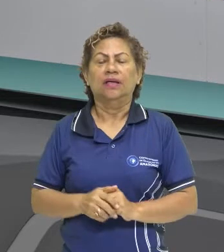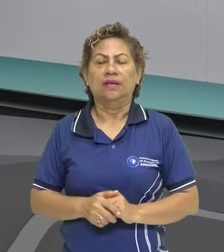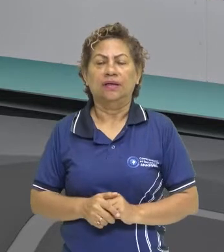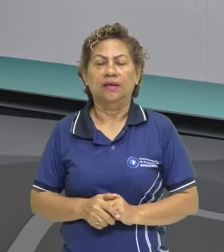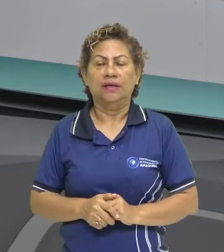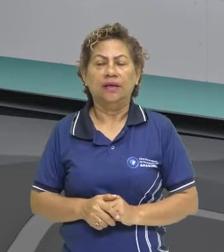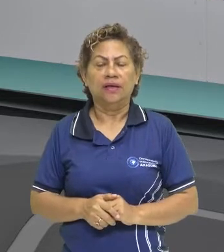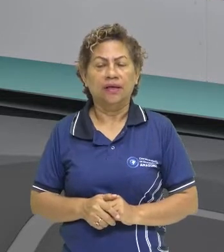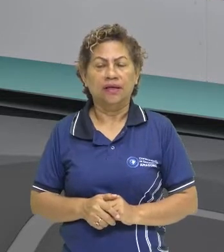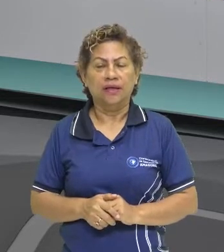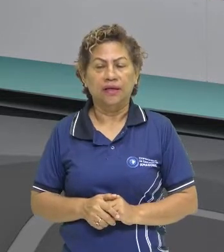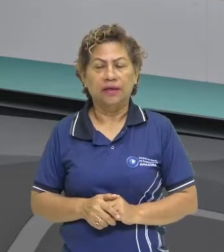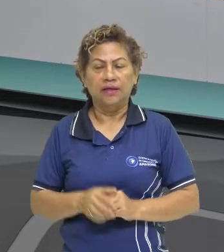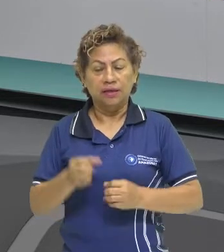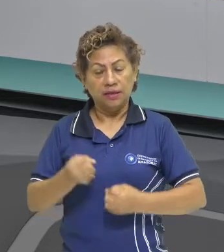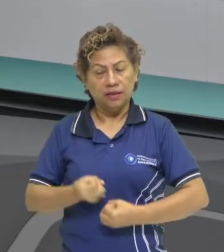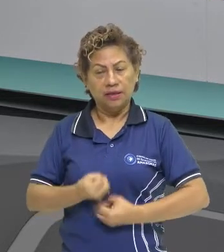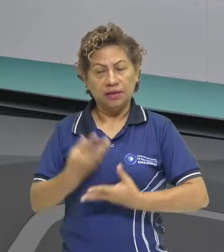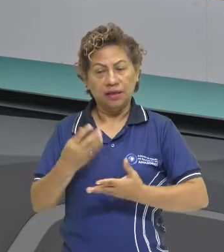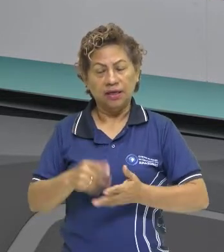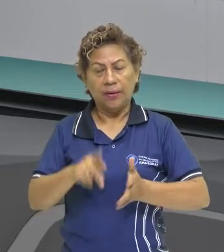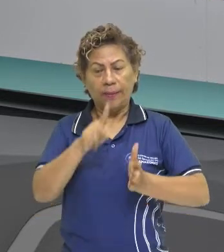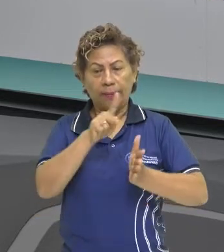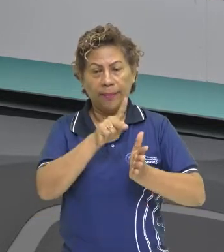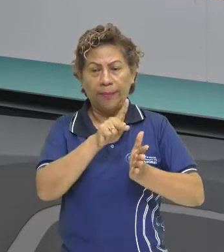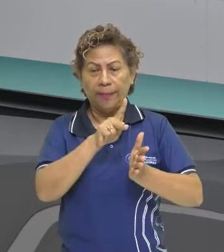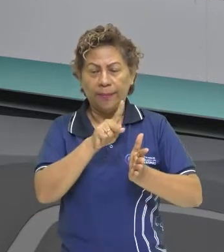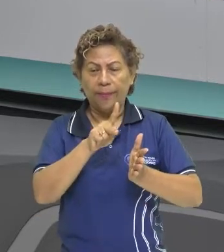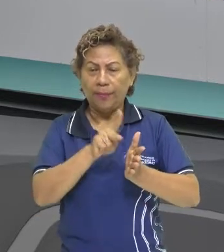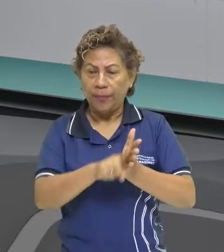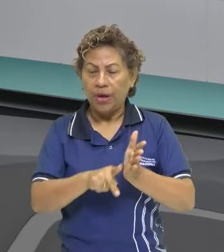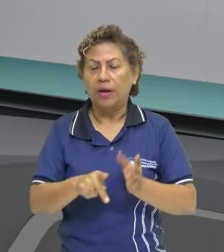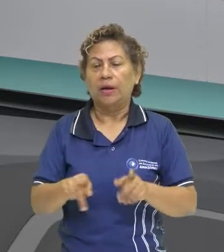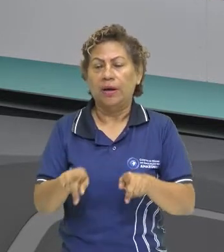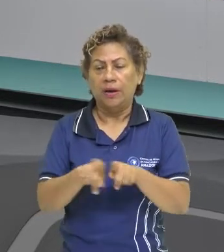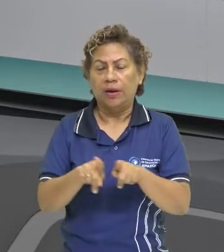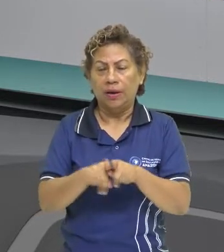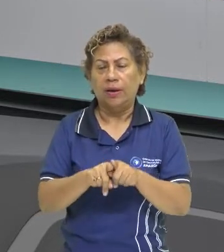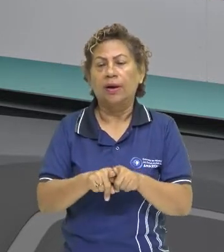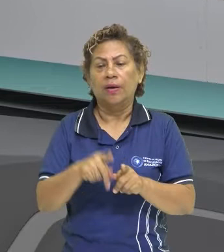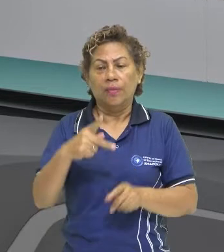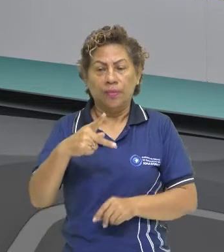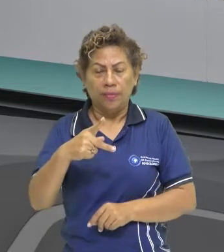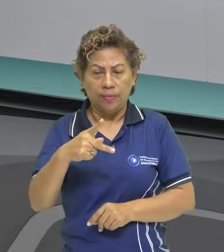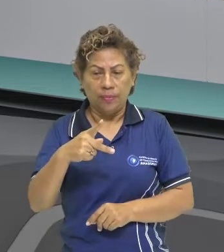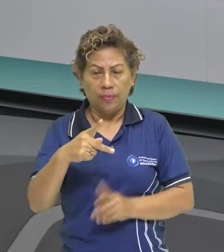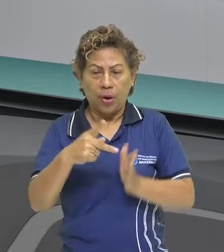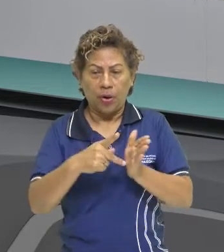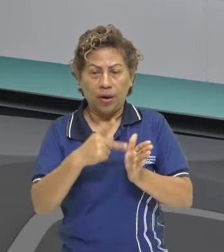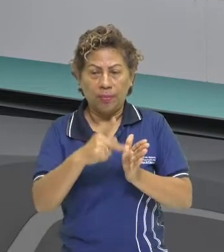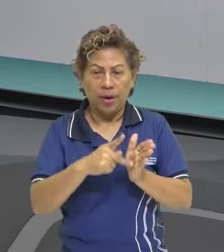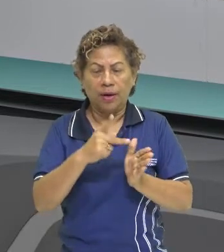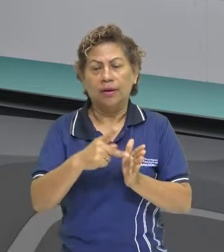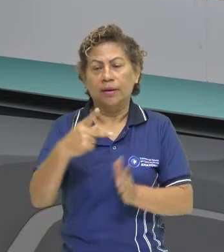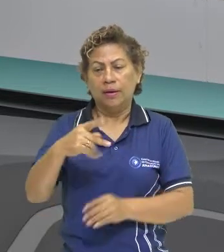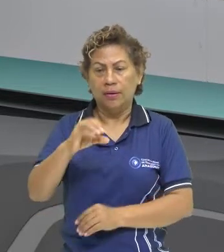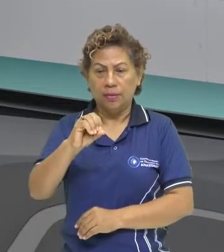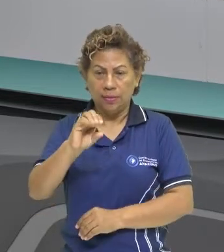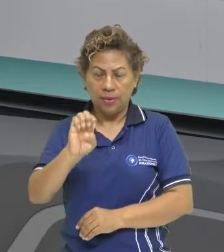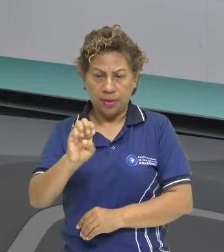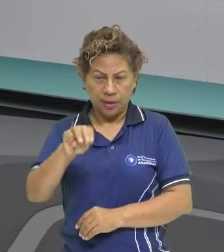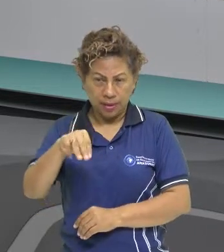teatro, apesar de padres, eles escreviam essas peças, esses poemas e